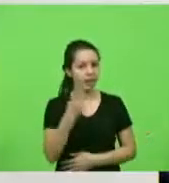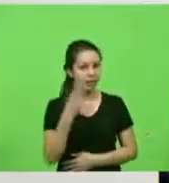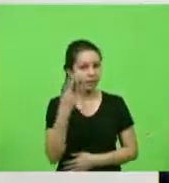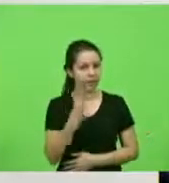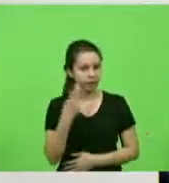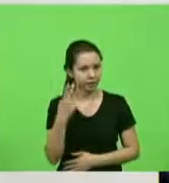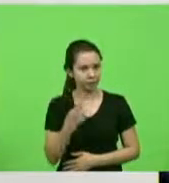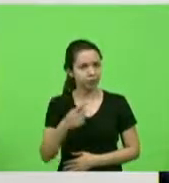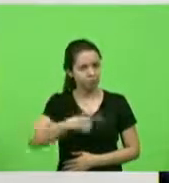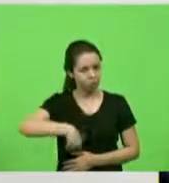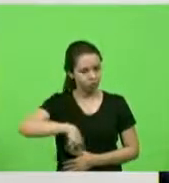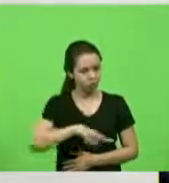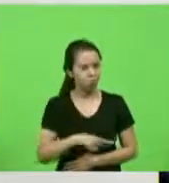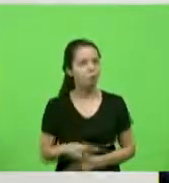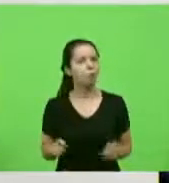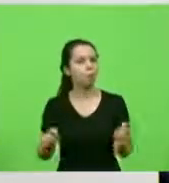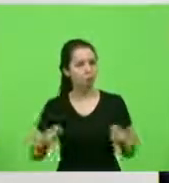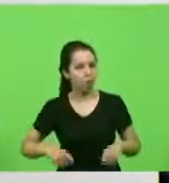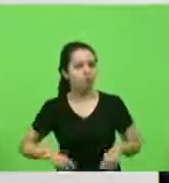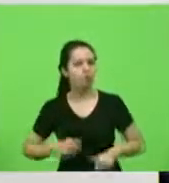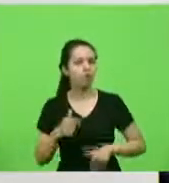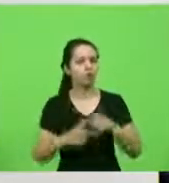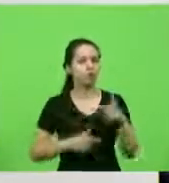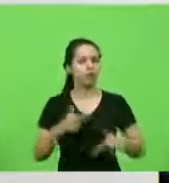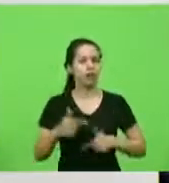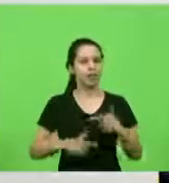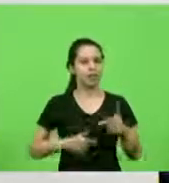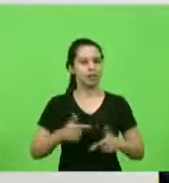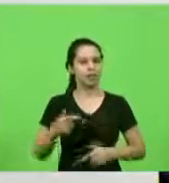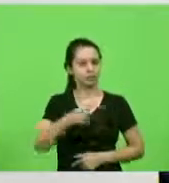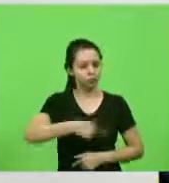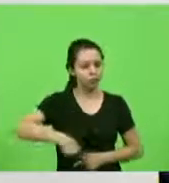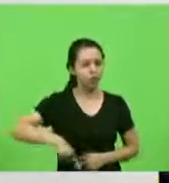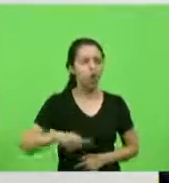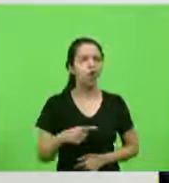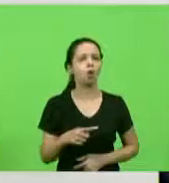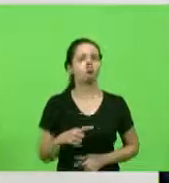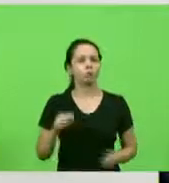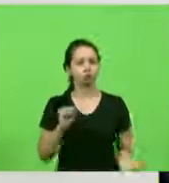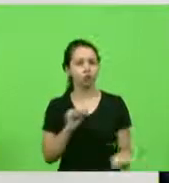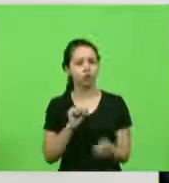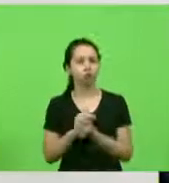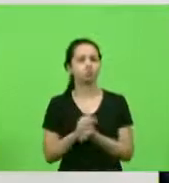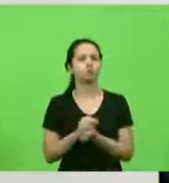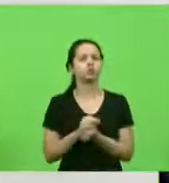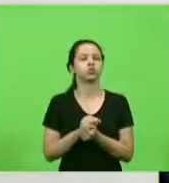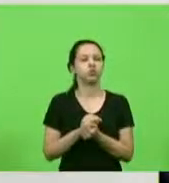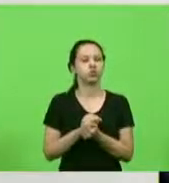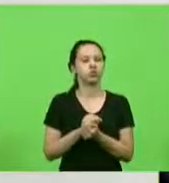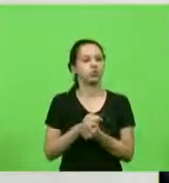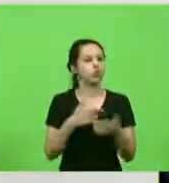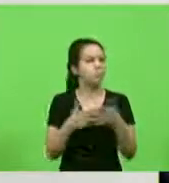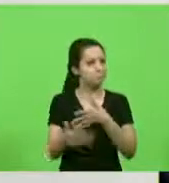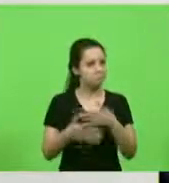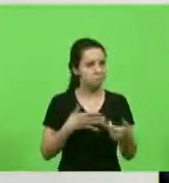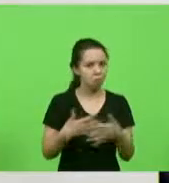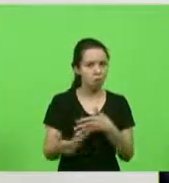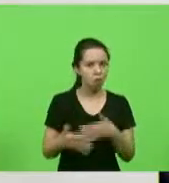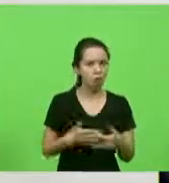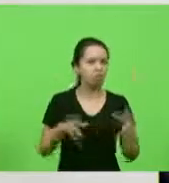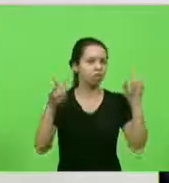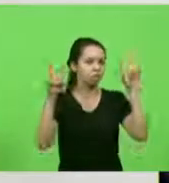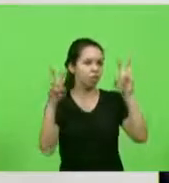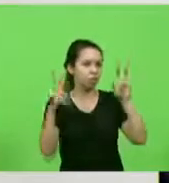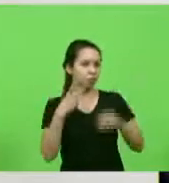para que a gente possa trabalhar, para que a gente possa agir em conjunto, independente de questão político-partidária.